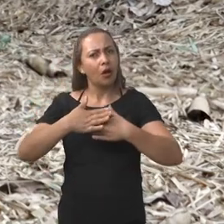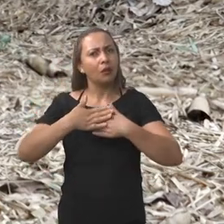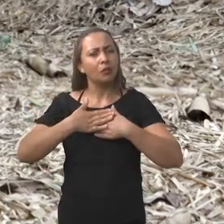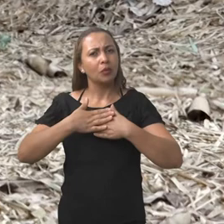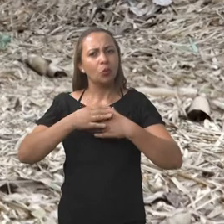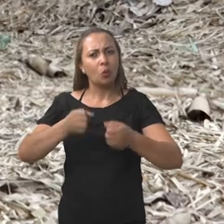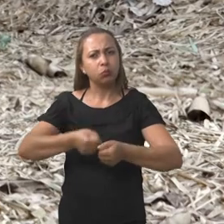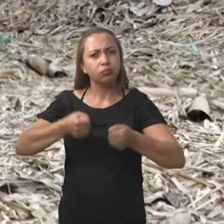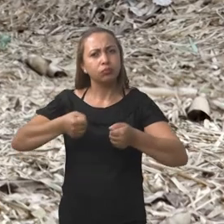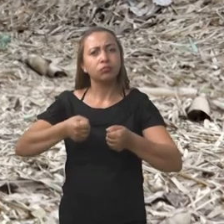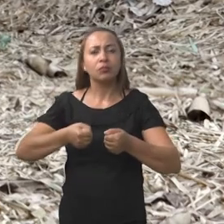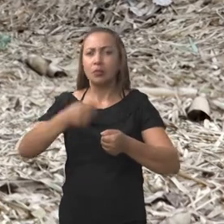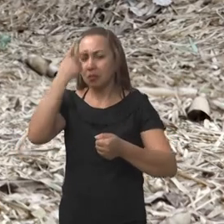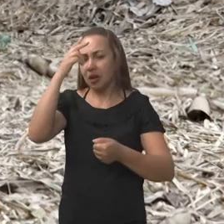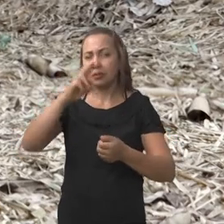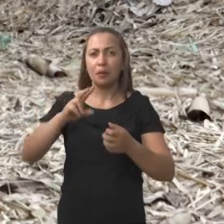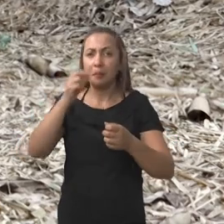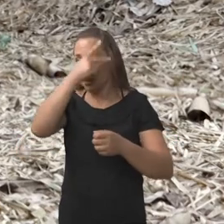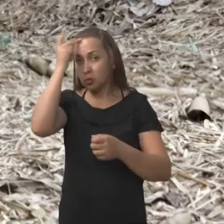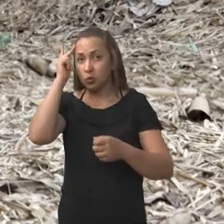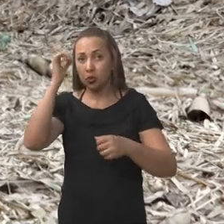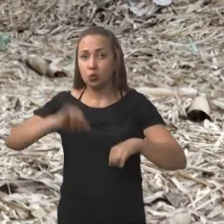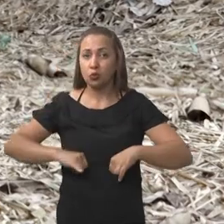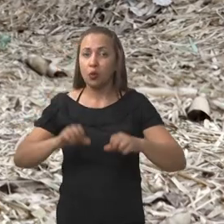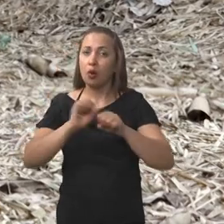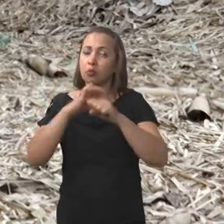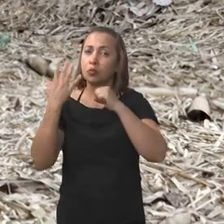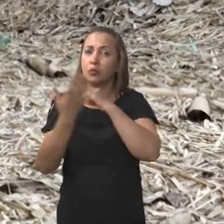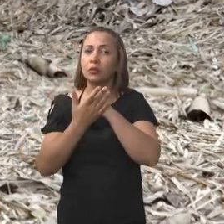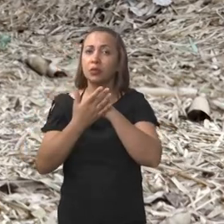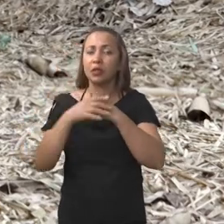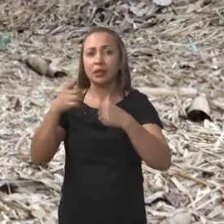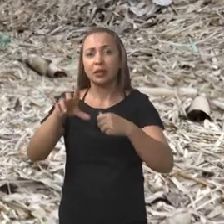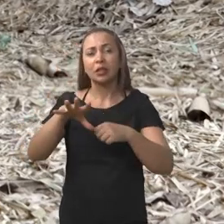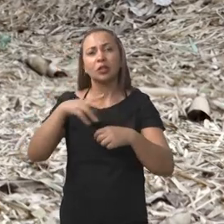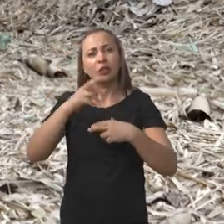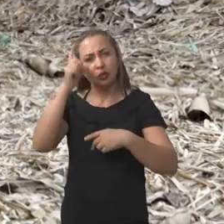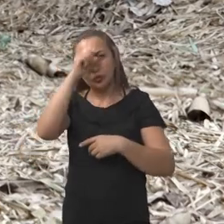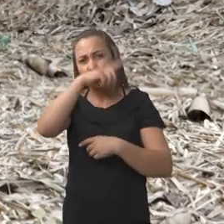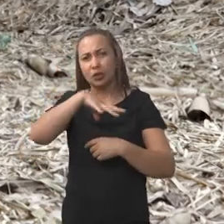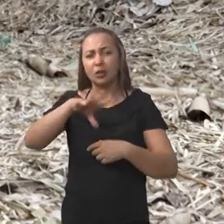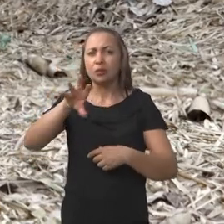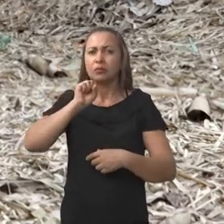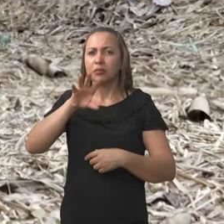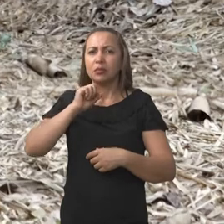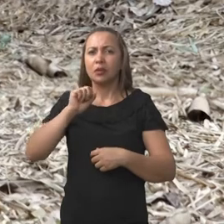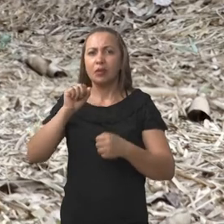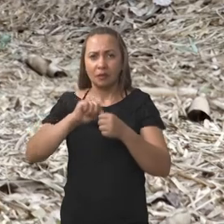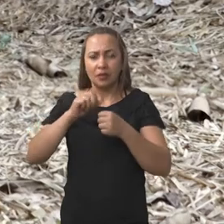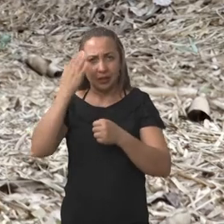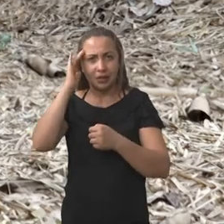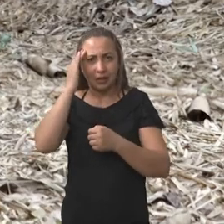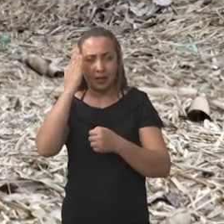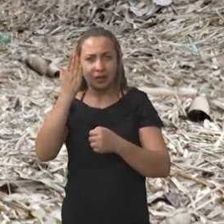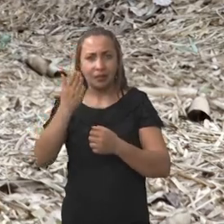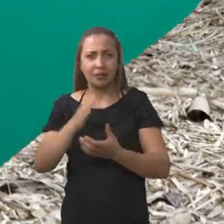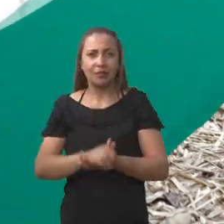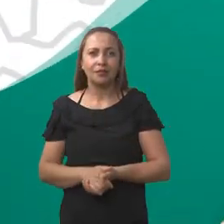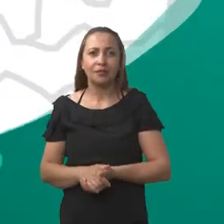ajudar pacientes vítimas de coronavírus que têm dificuldade de respiração. É o Fasten Vita. Vamos entender como funciona?